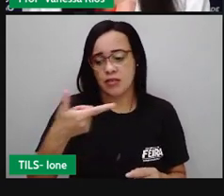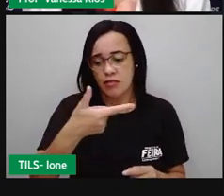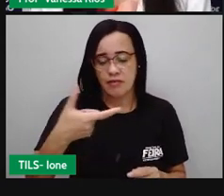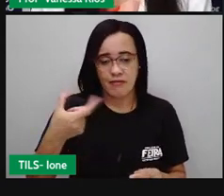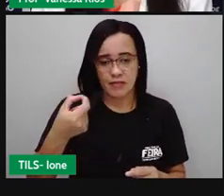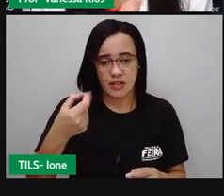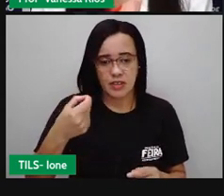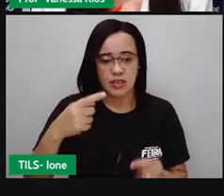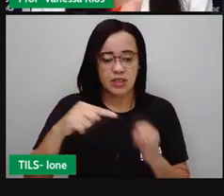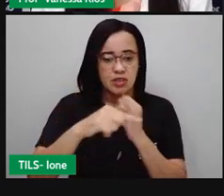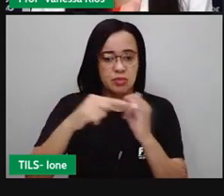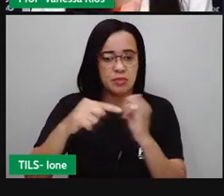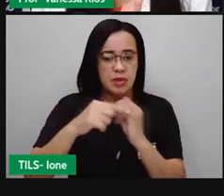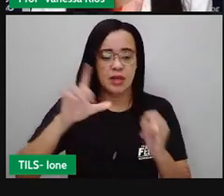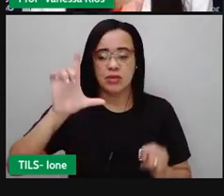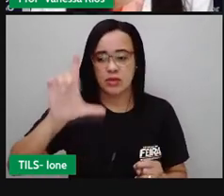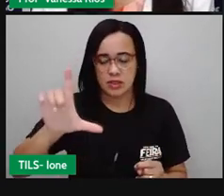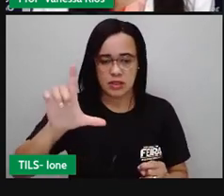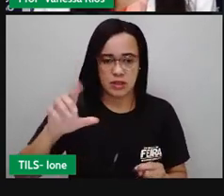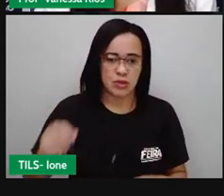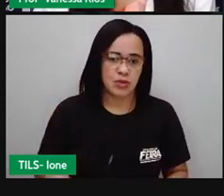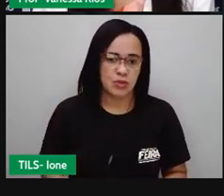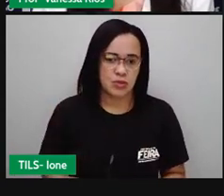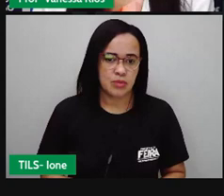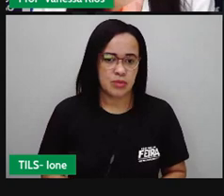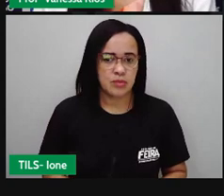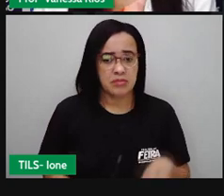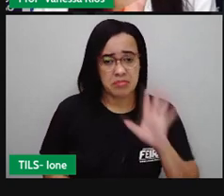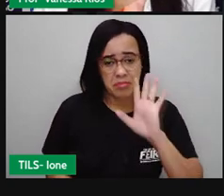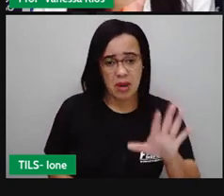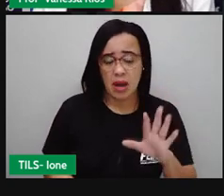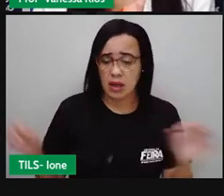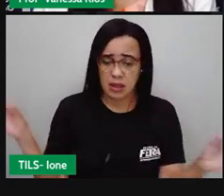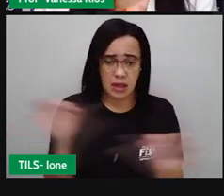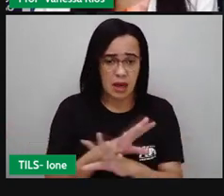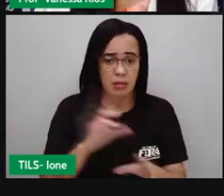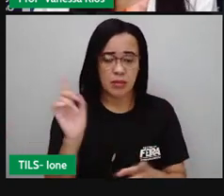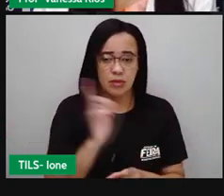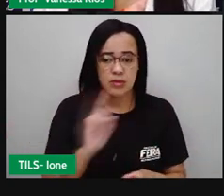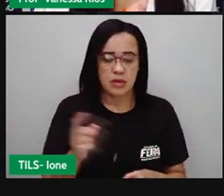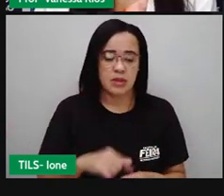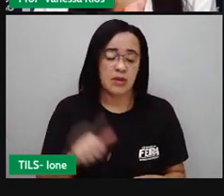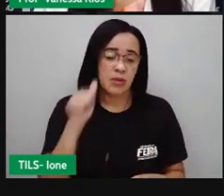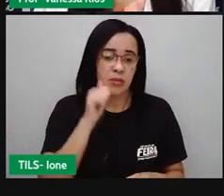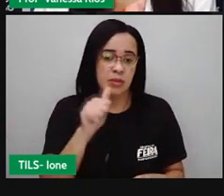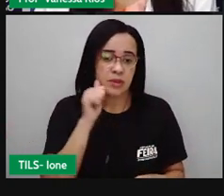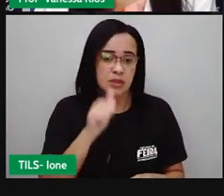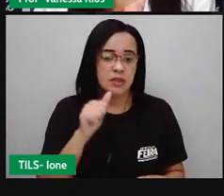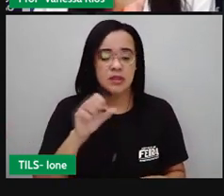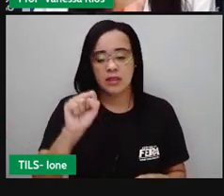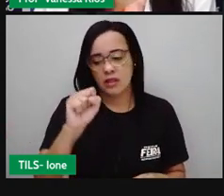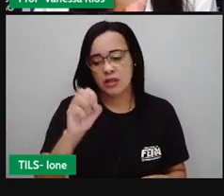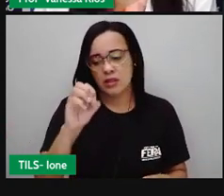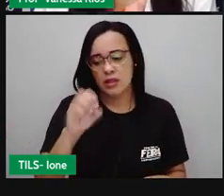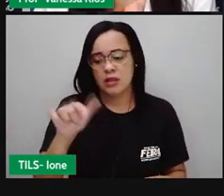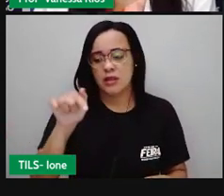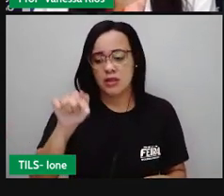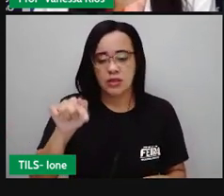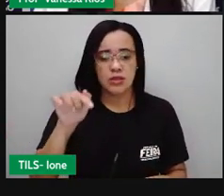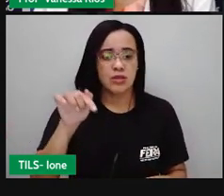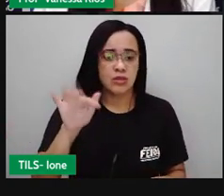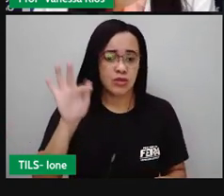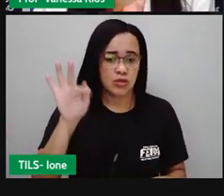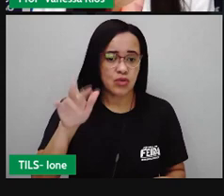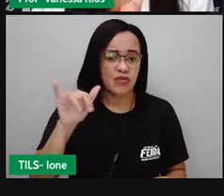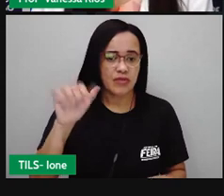Mas ainda não acabou. A Sofia bebe água todos os dias numa garrafa com capacidade para